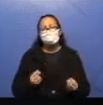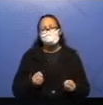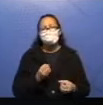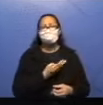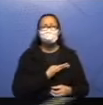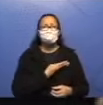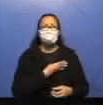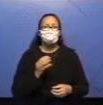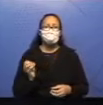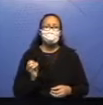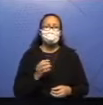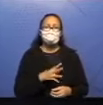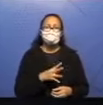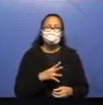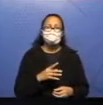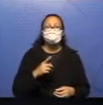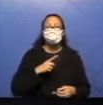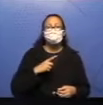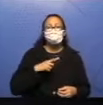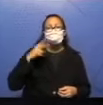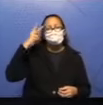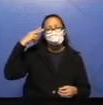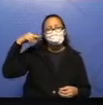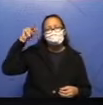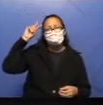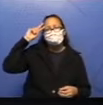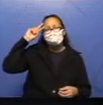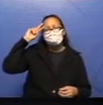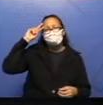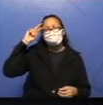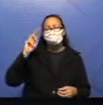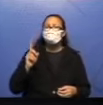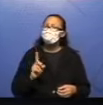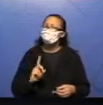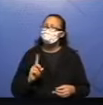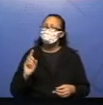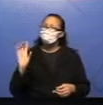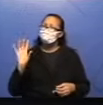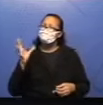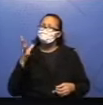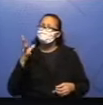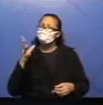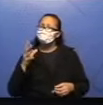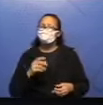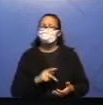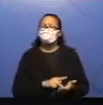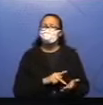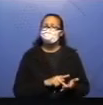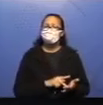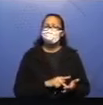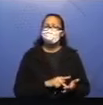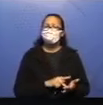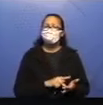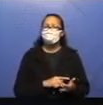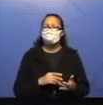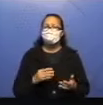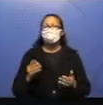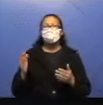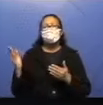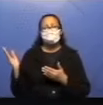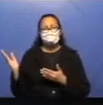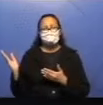mas tem história da Turma da Mônica que eu acho que não acontece na realidade. Vamos ver? Olha aqui.